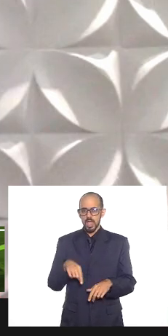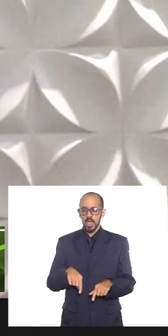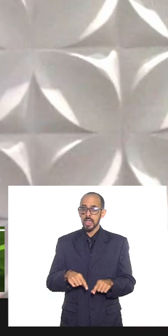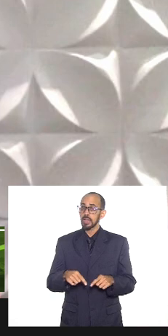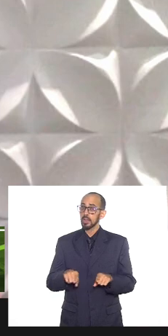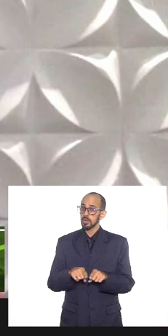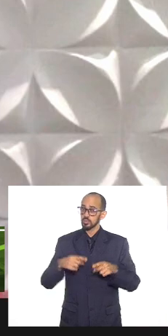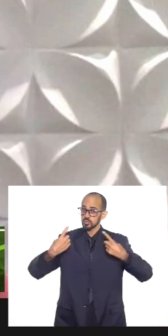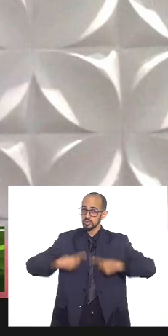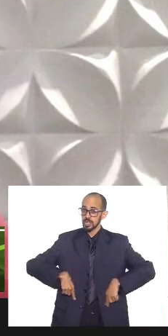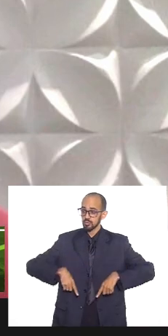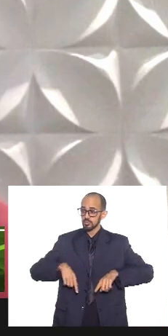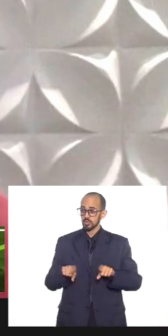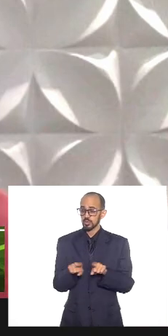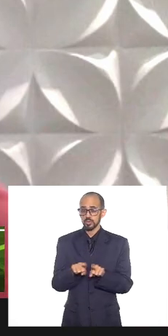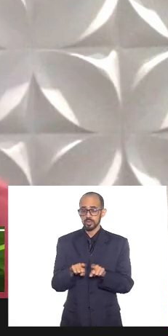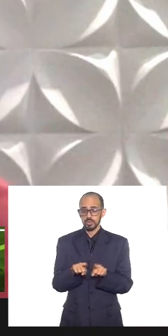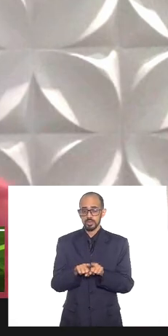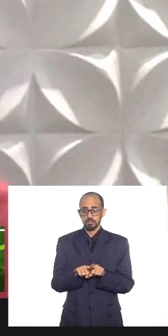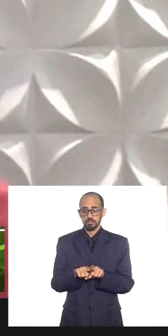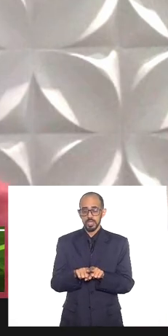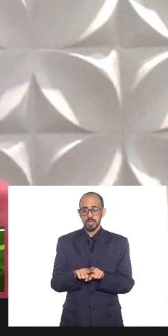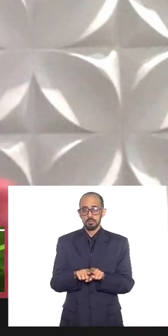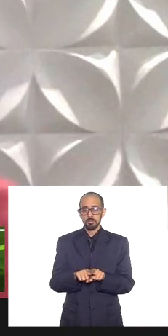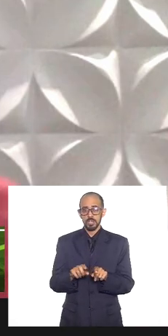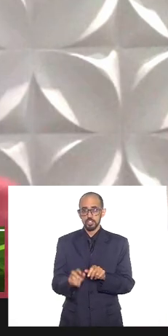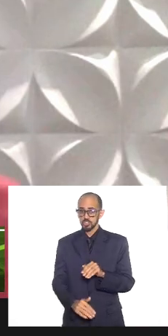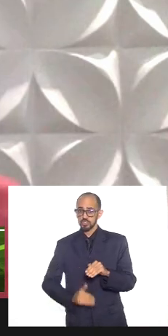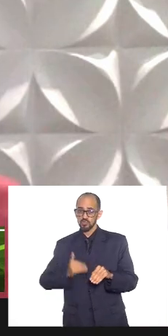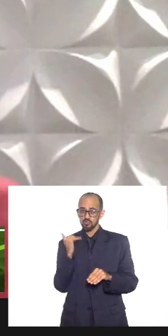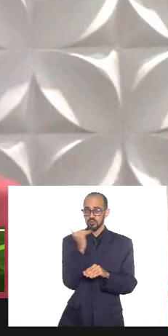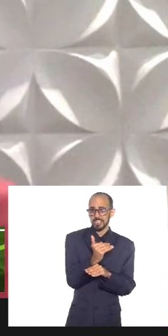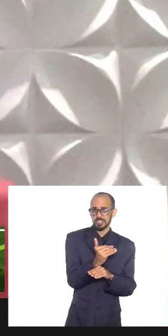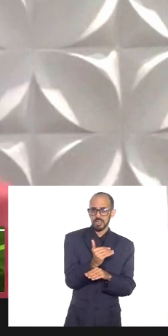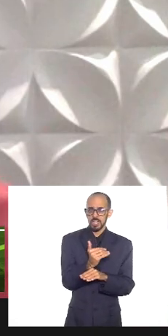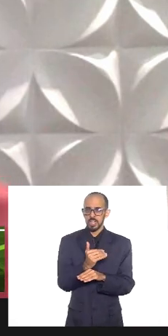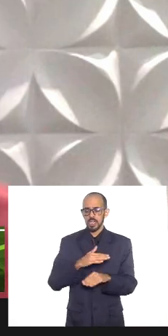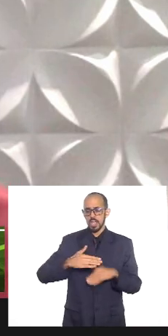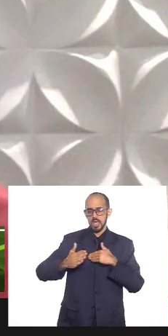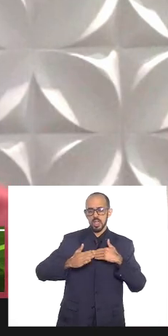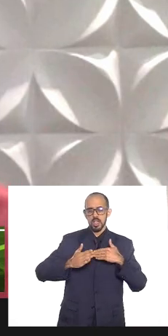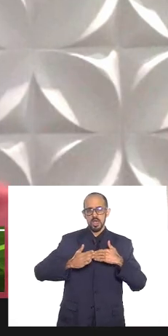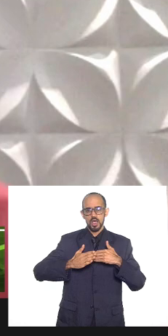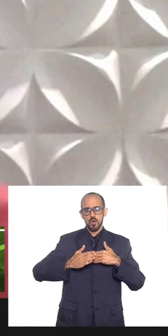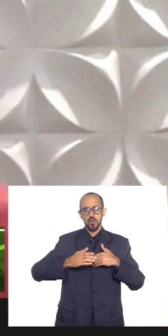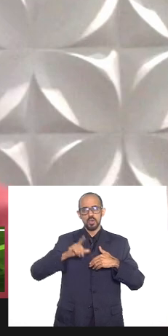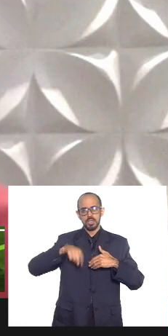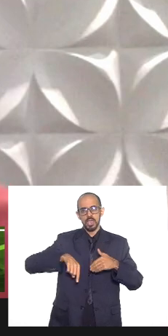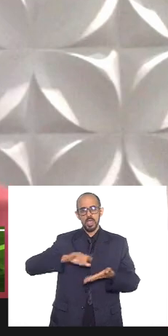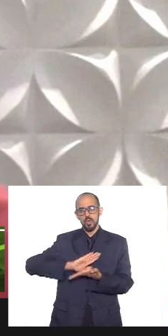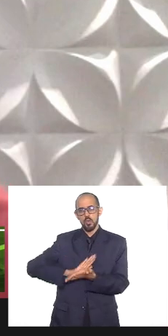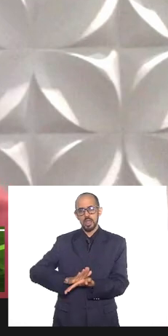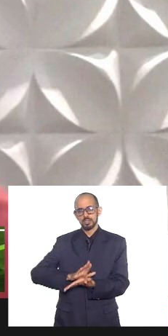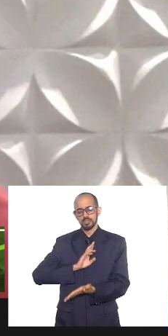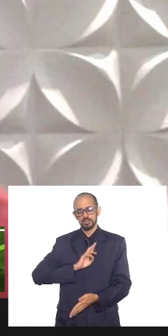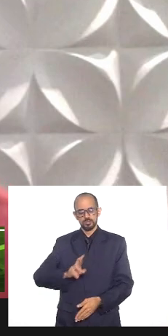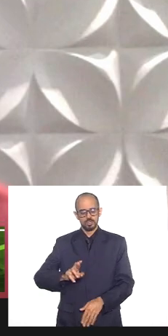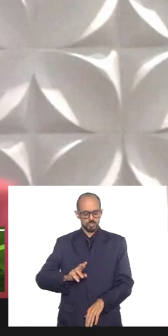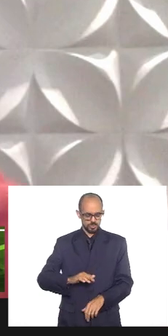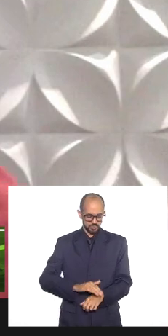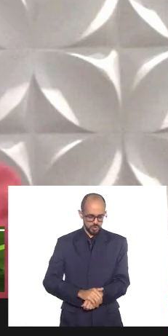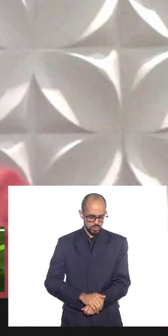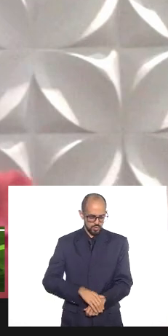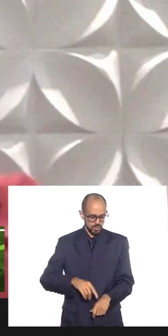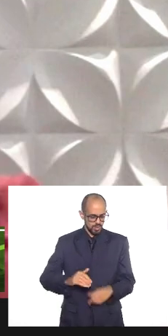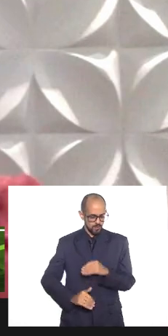grande desafio para vencer o que seja o racismo religioso e